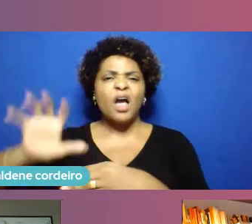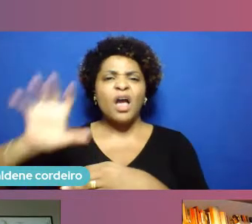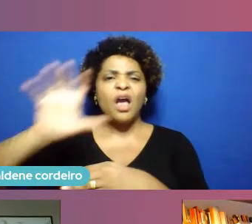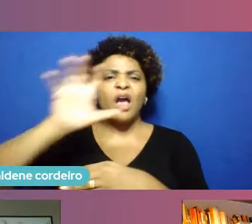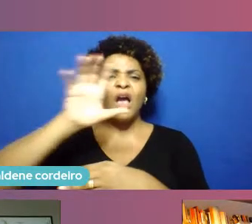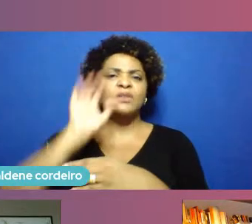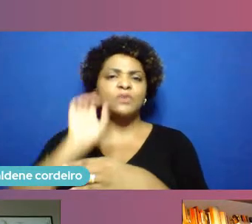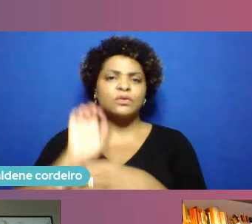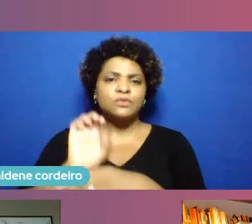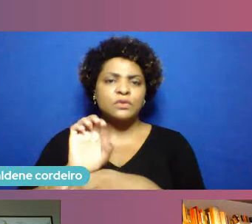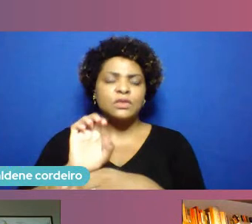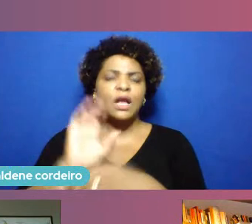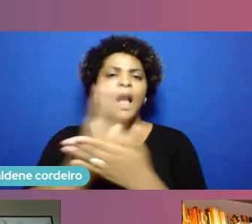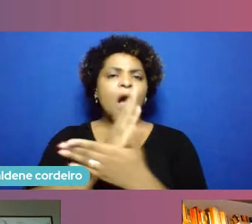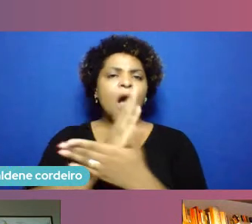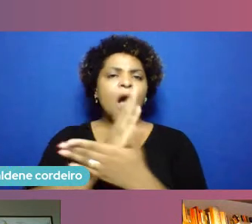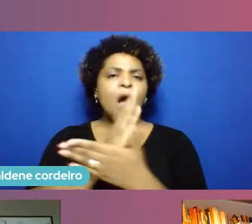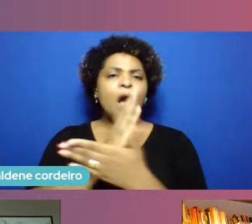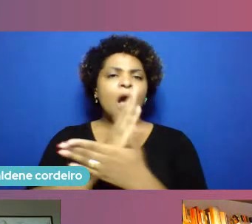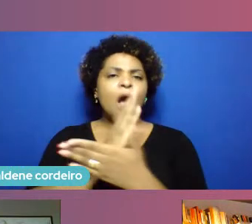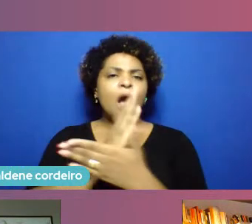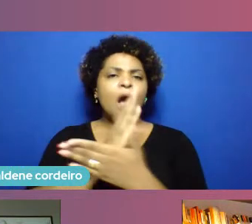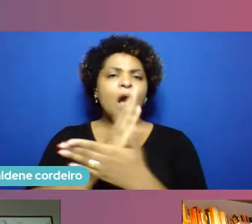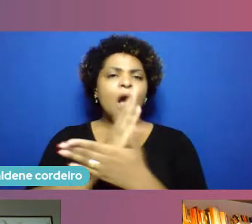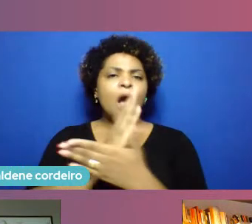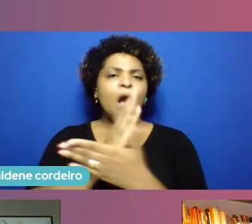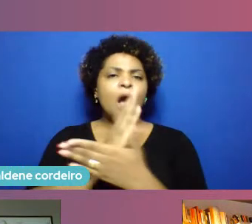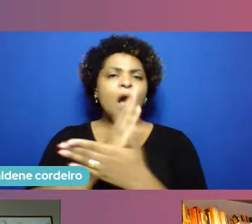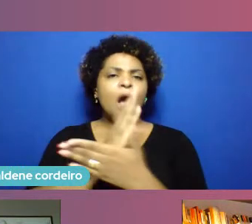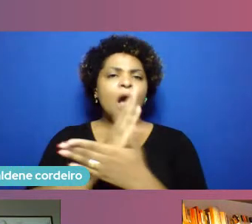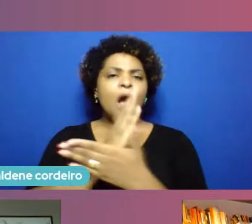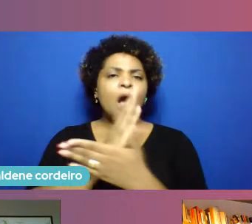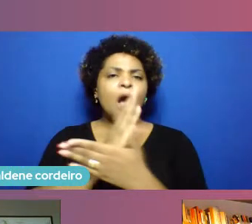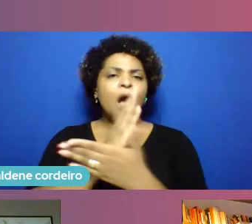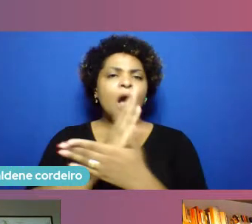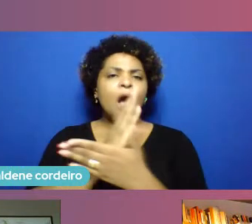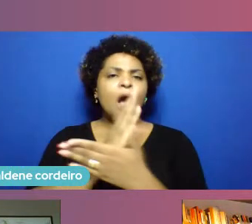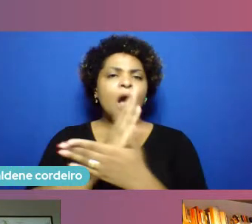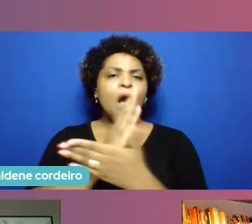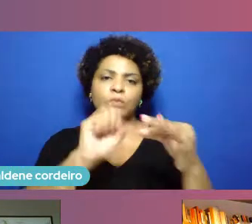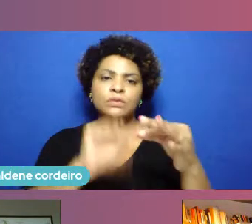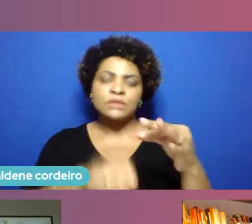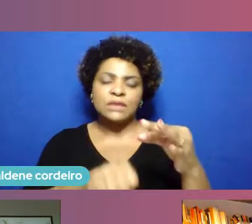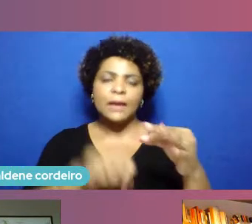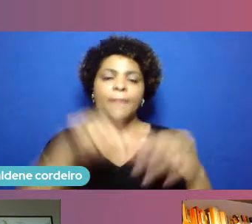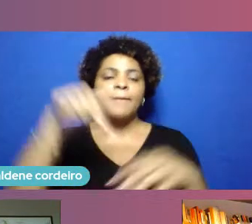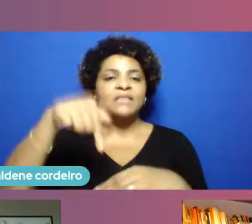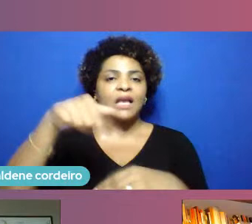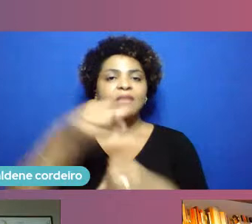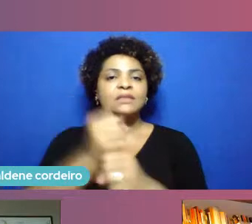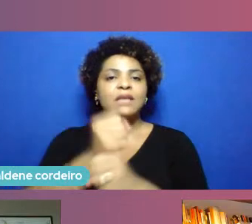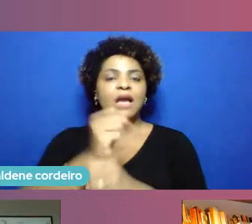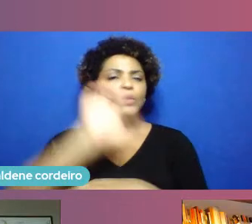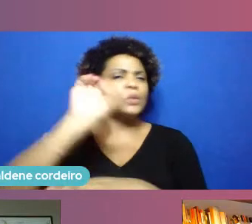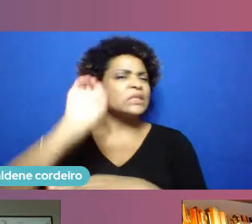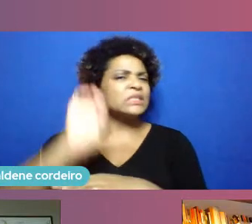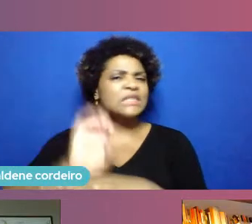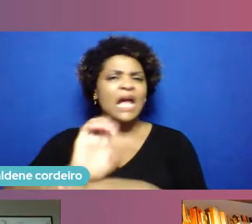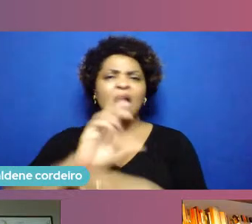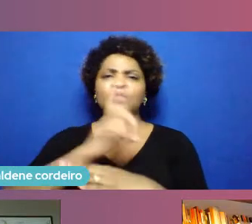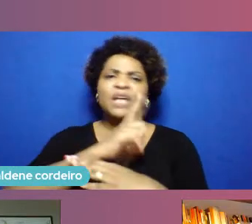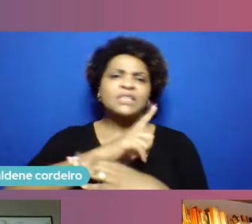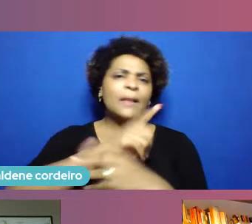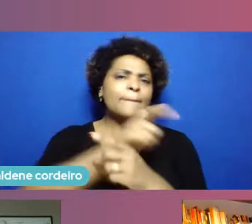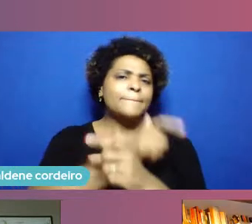dadas mais atenção anteriormente mas esse ano vai ser todo o estado procurando da maior cobertura em